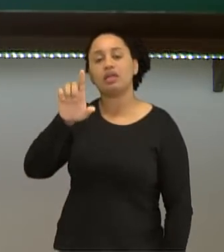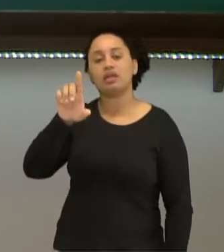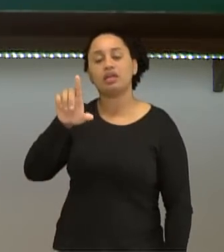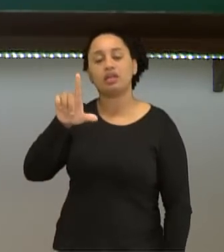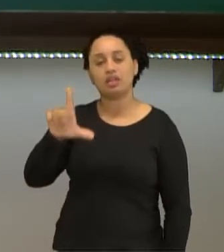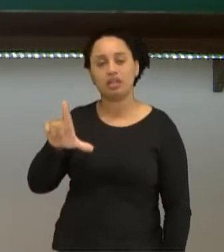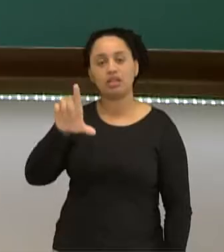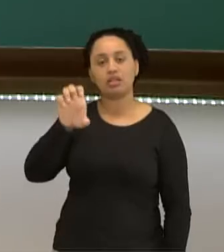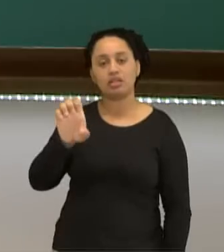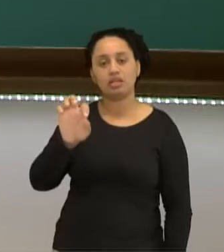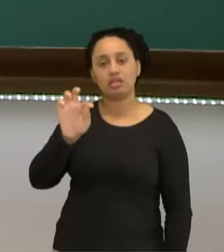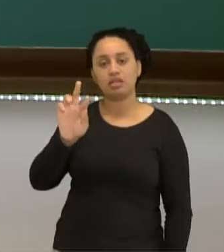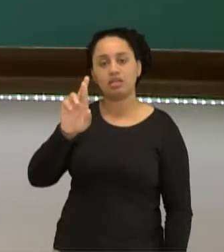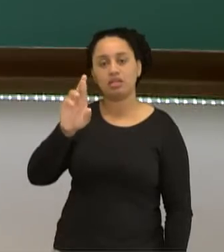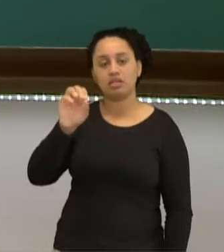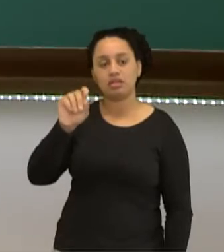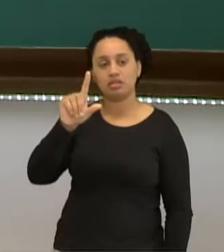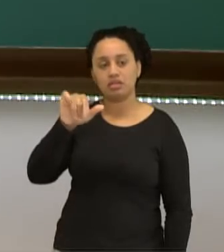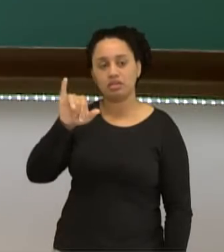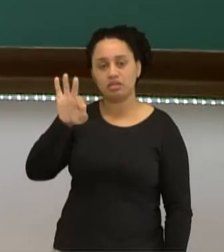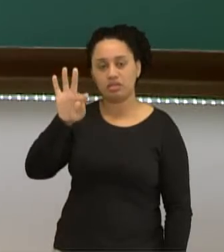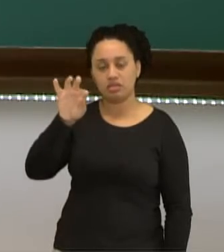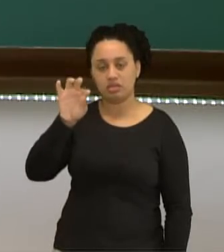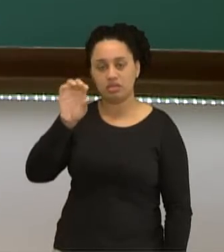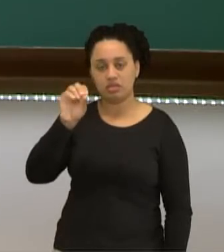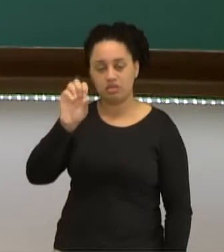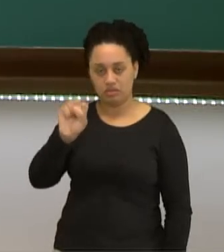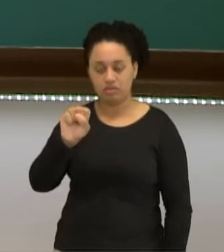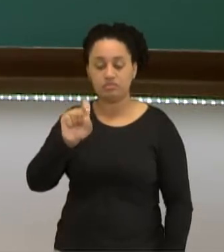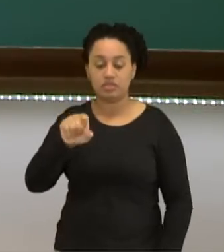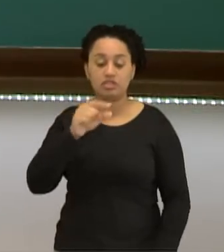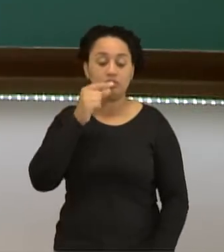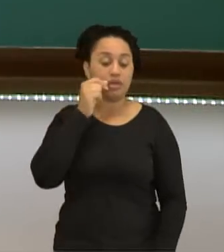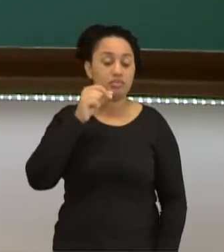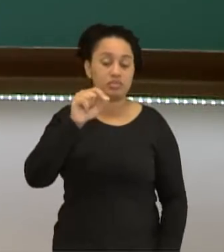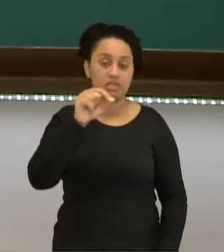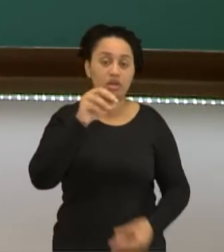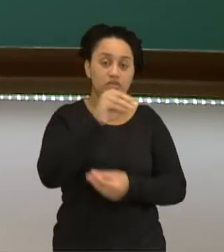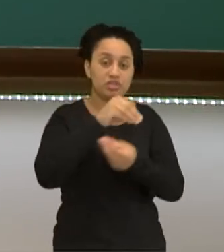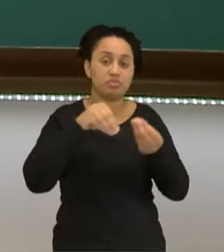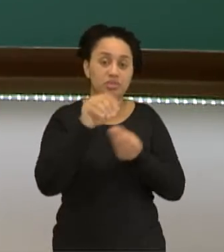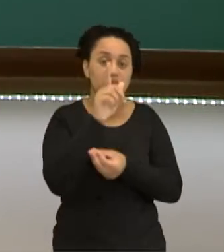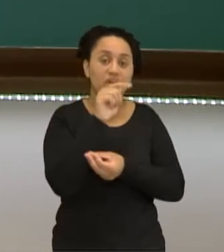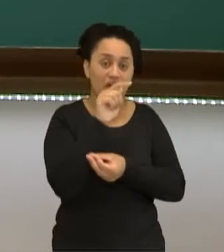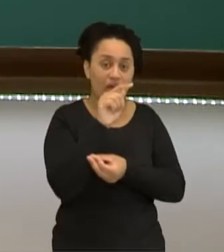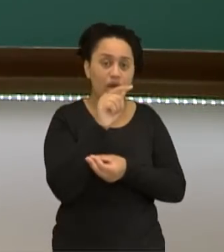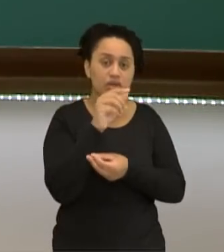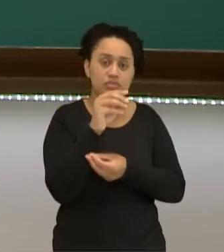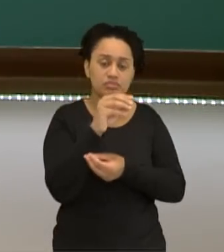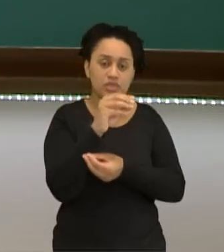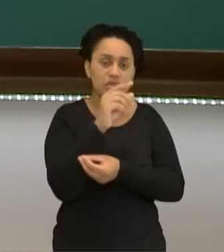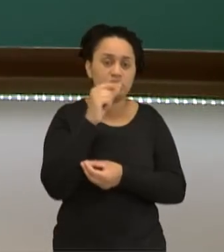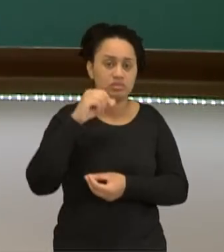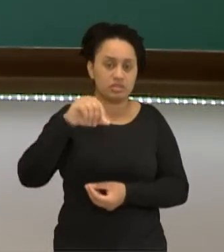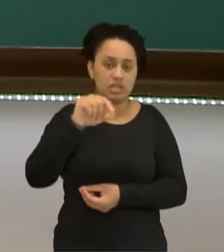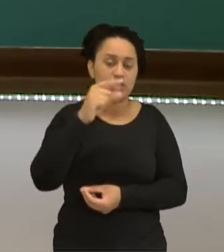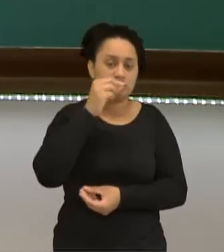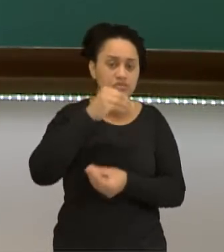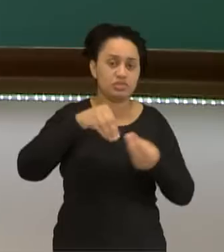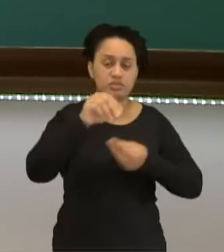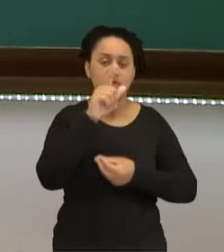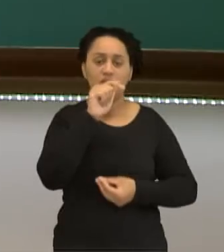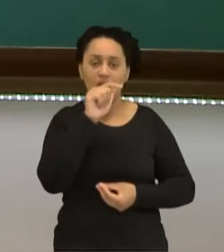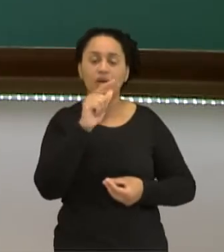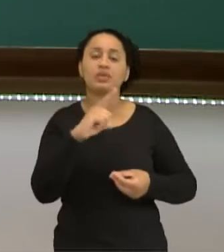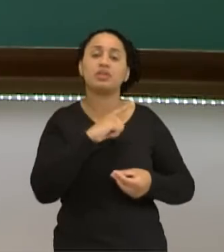vocês aqui. Quando eu pego o cloreto de sódio e misturo ele em água, coloco ele em água, eu tenho ali, então,